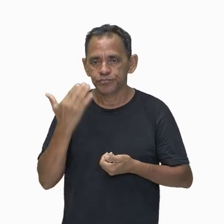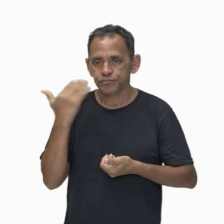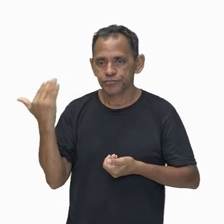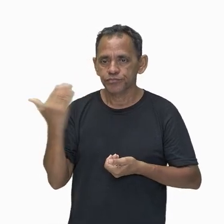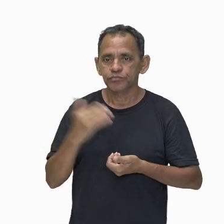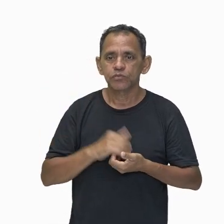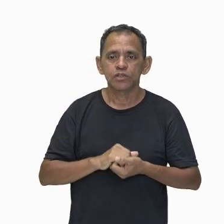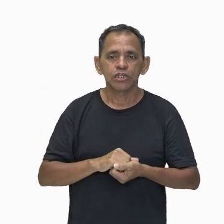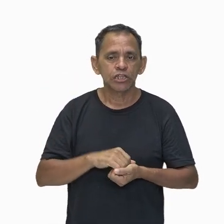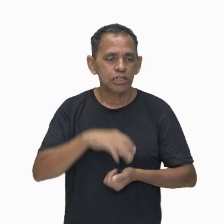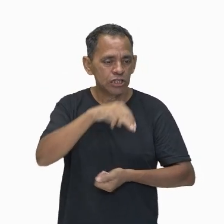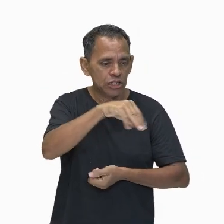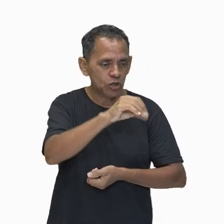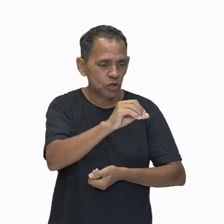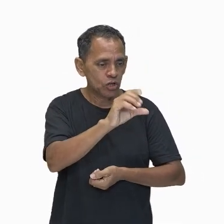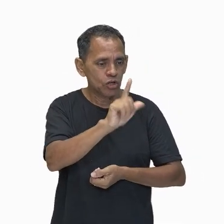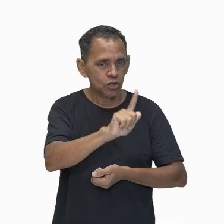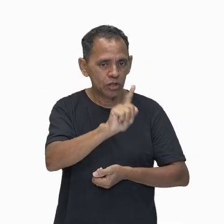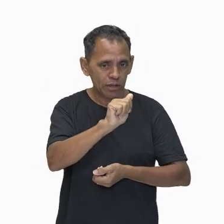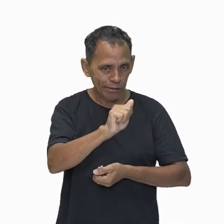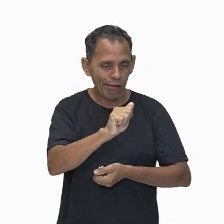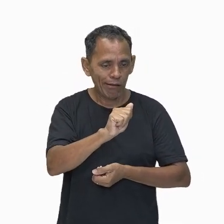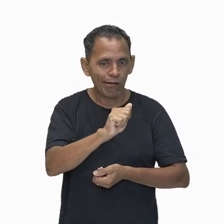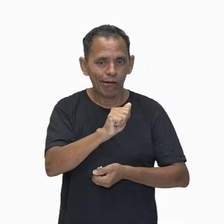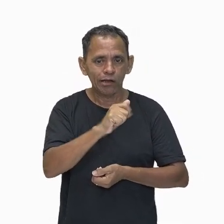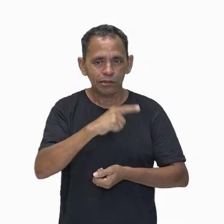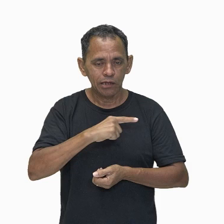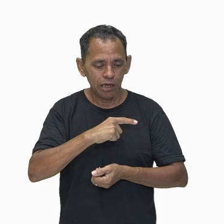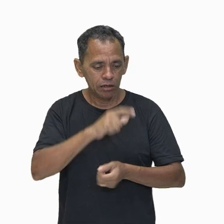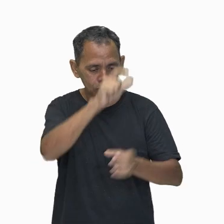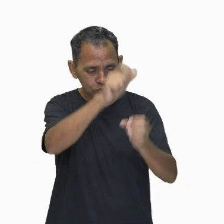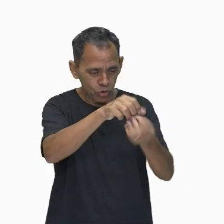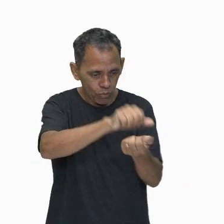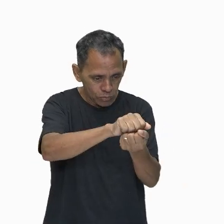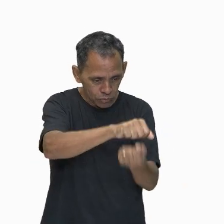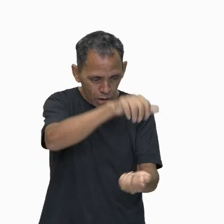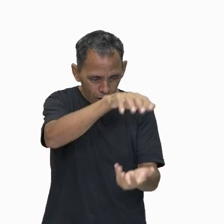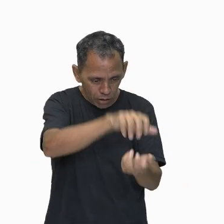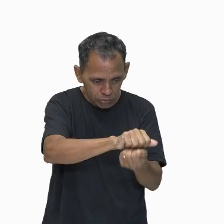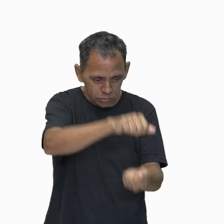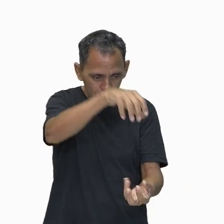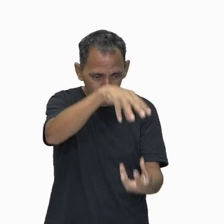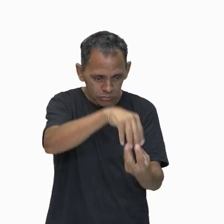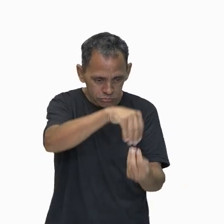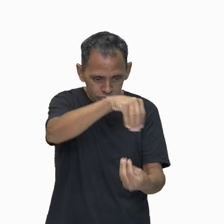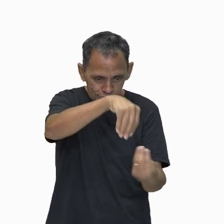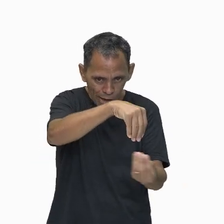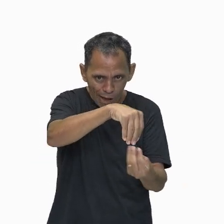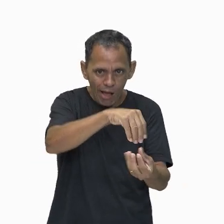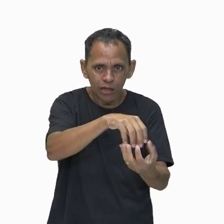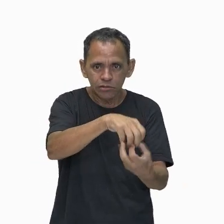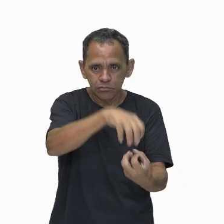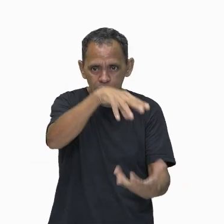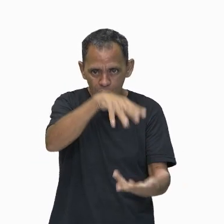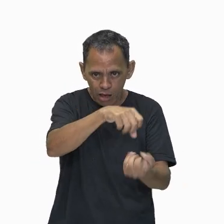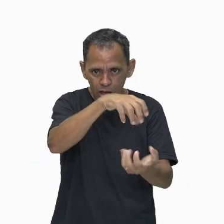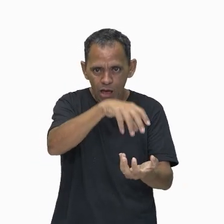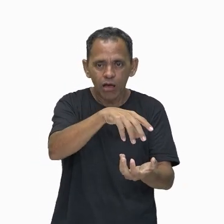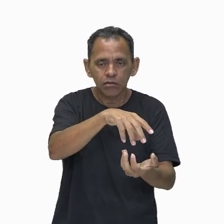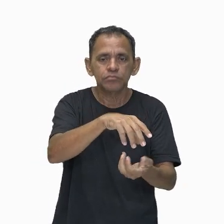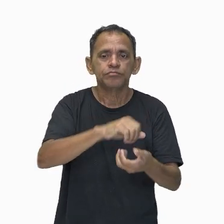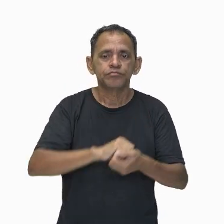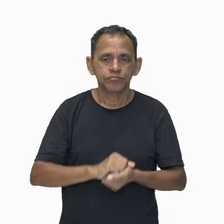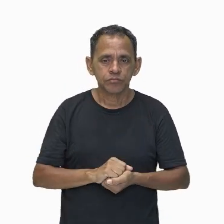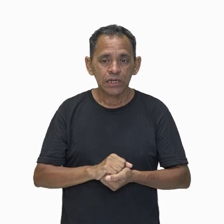mola, né? E eu solto essa mola, a mola vai se movimentar. Ela vai se deslocar. Então, ela está realizando um trabalho.